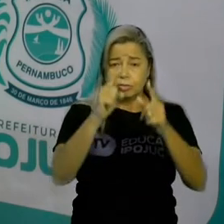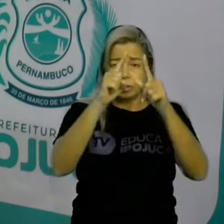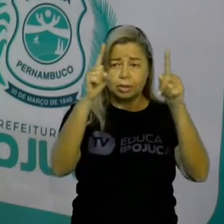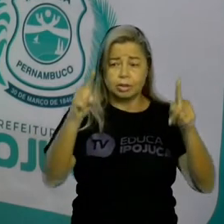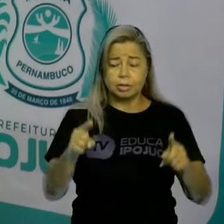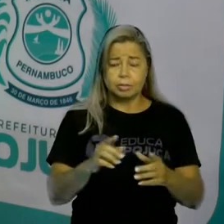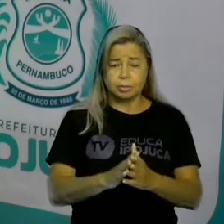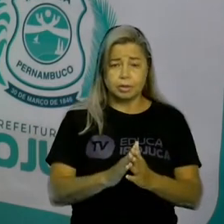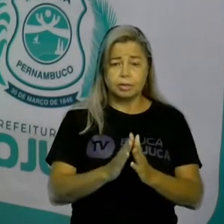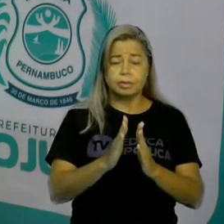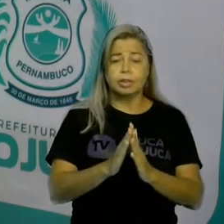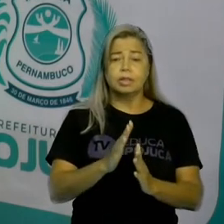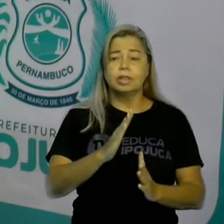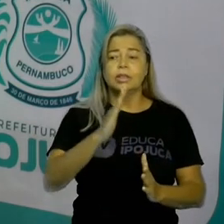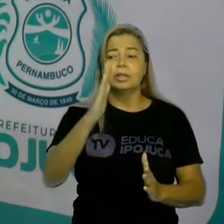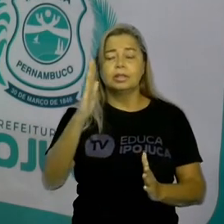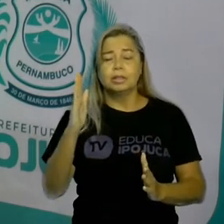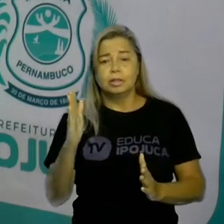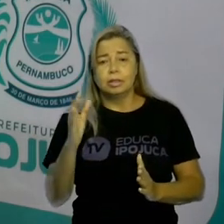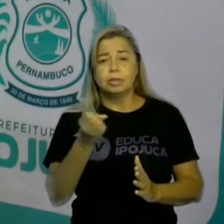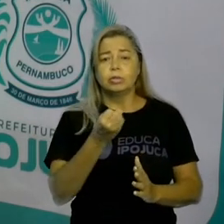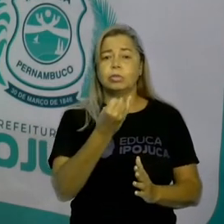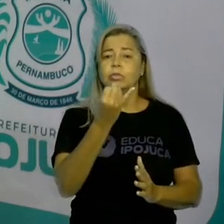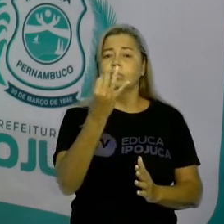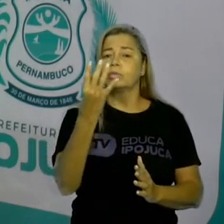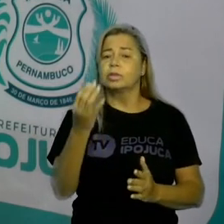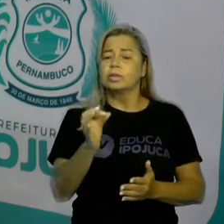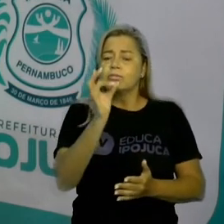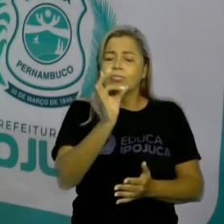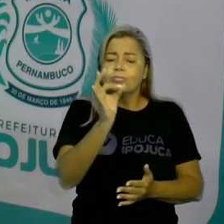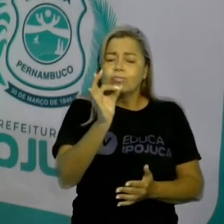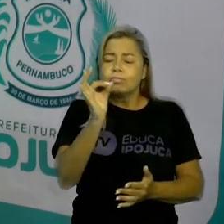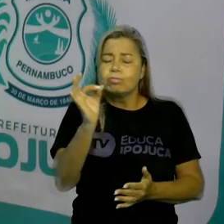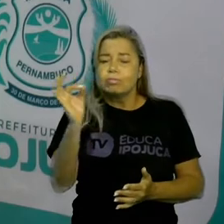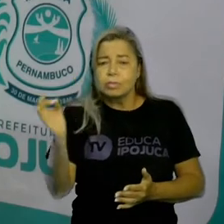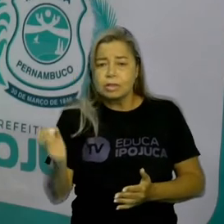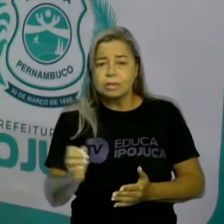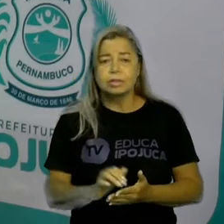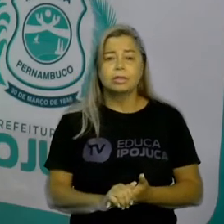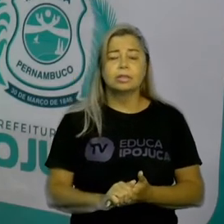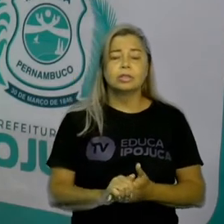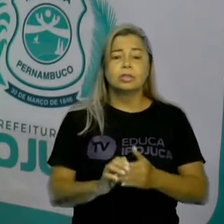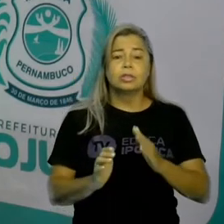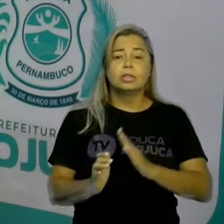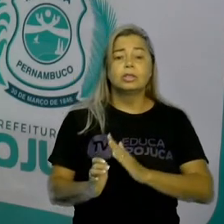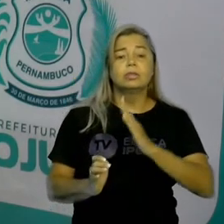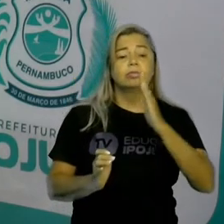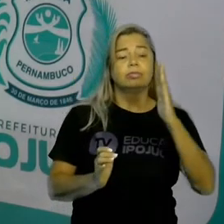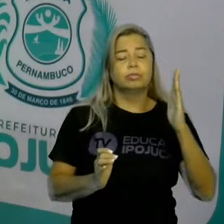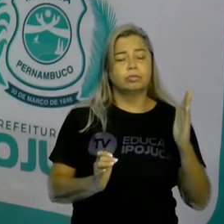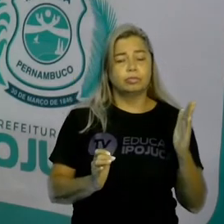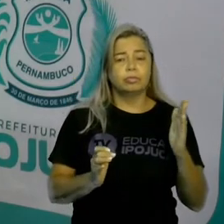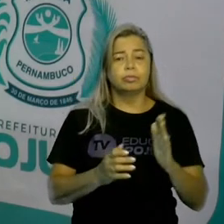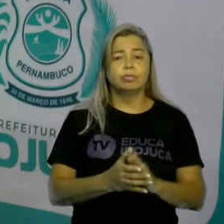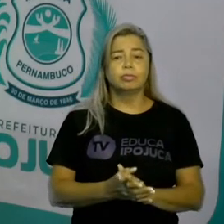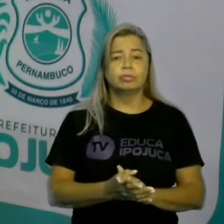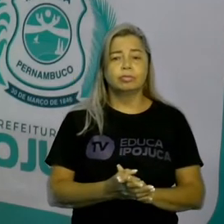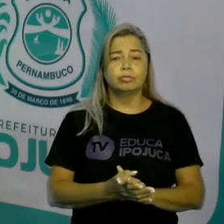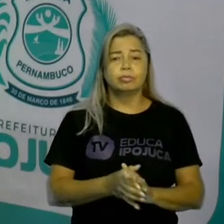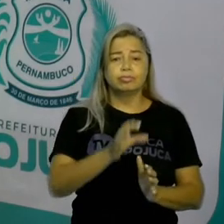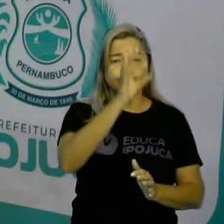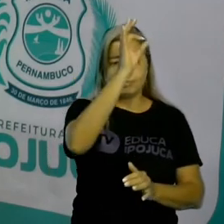tabela, nós vamos colocar a quantidade de peças. E no segundo lado, na segunda coluna, nós vamos colocar